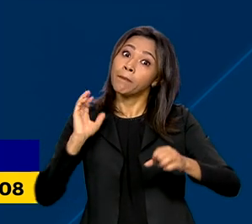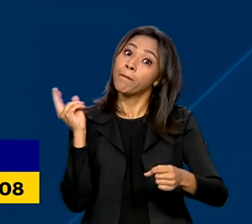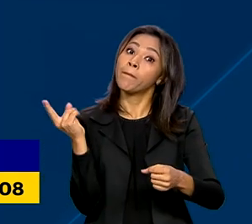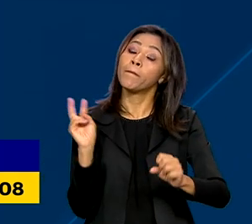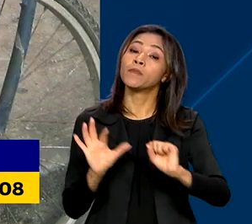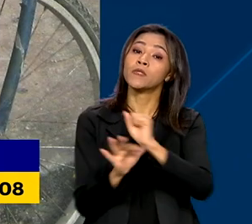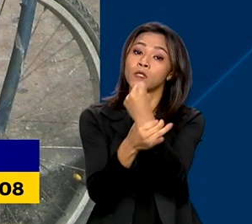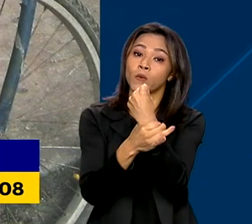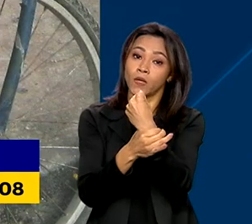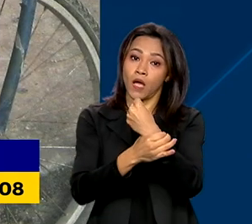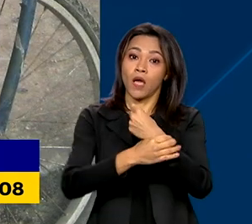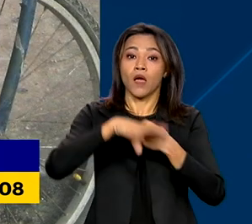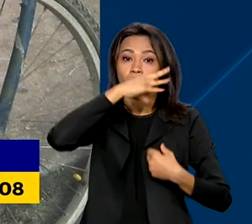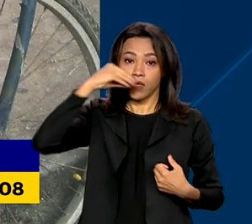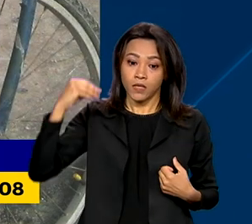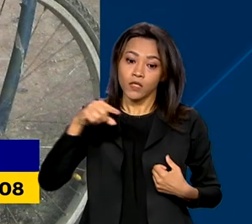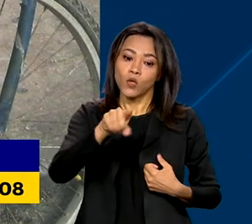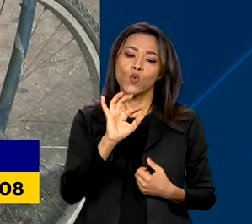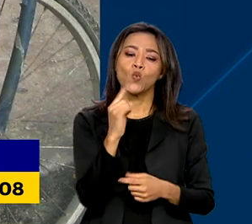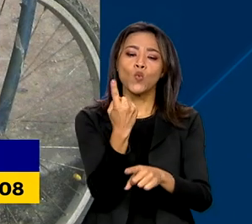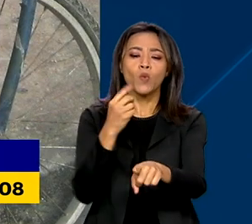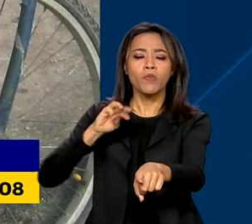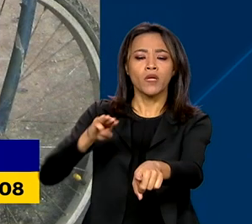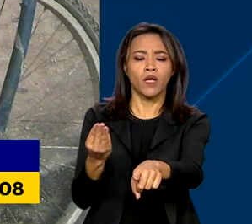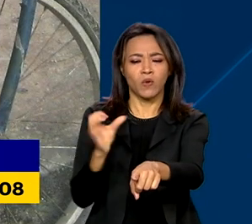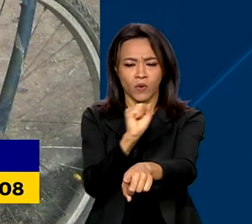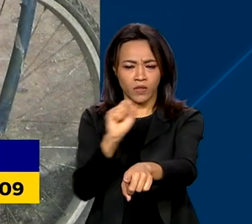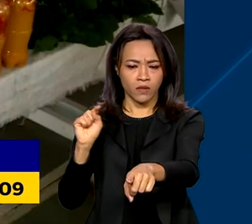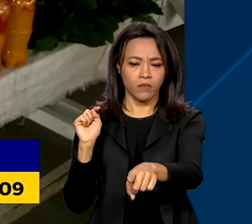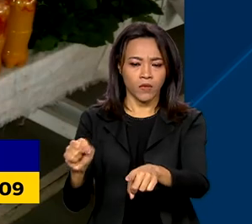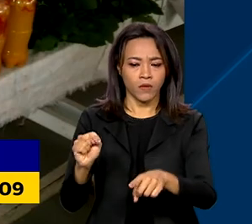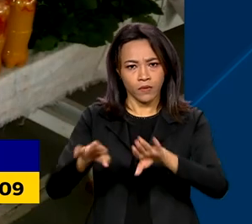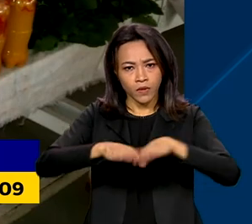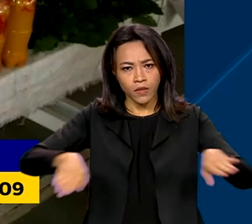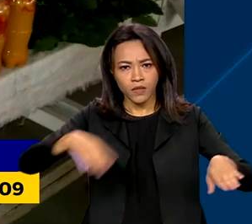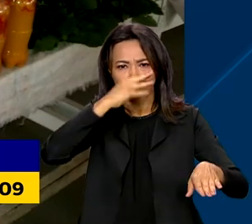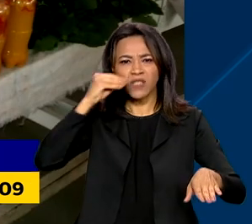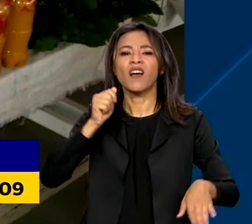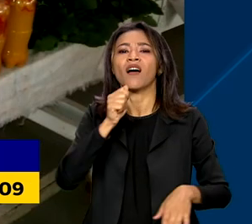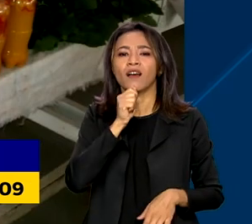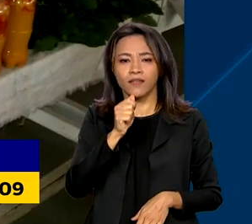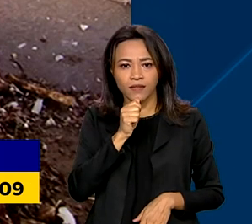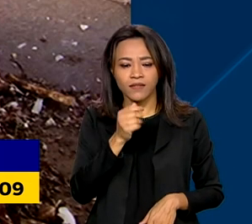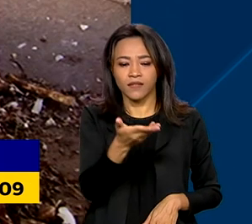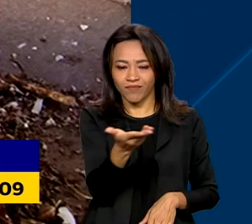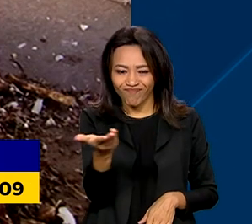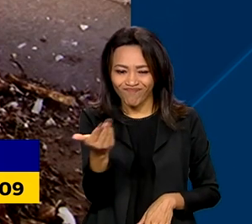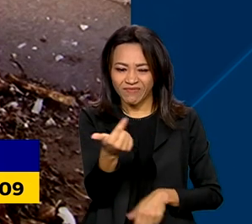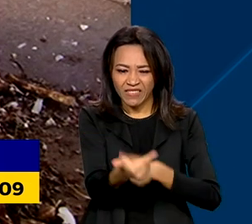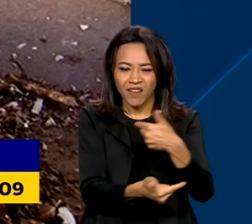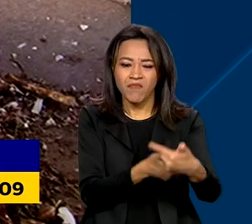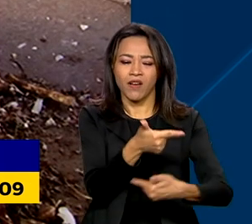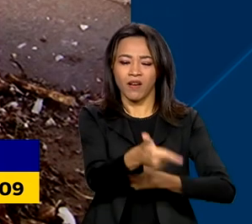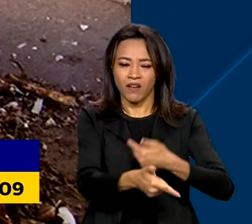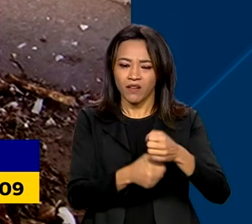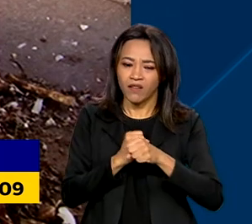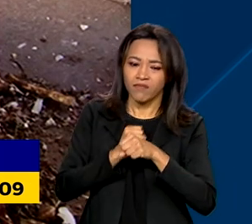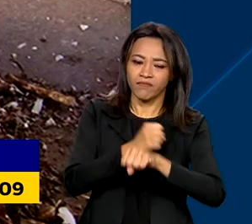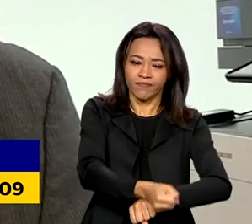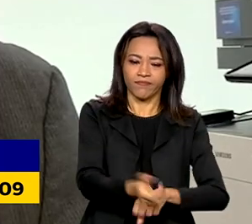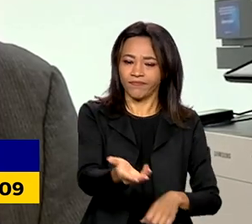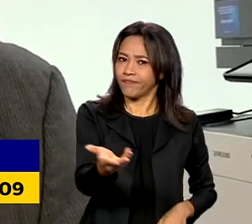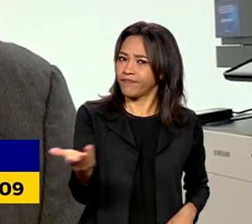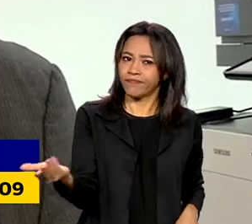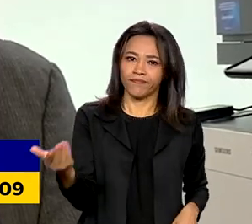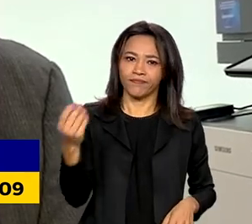menos 1 milhão e 800 mil crianças e adolescentes ainda estão em situação de trabalho infantil no país.